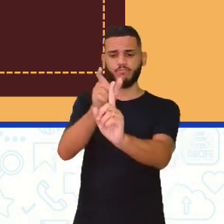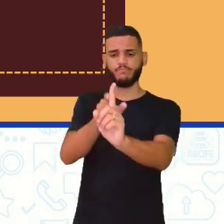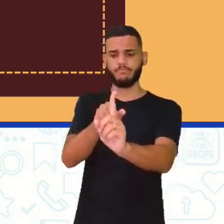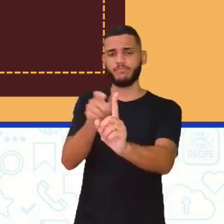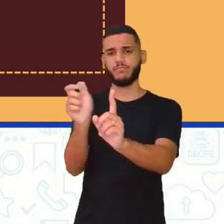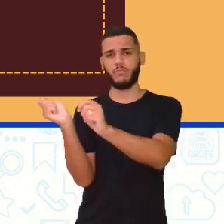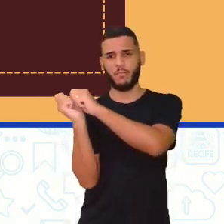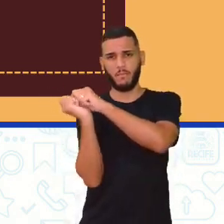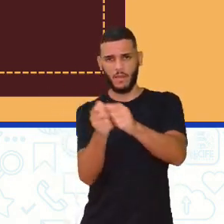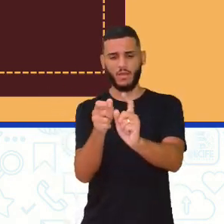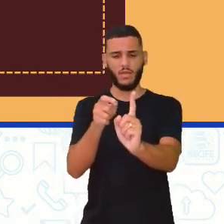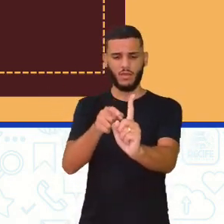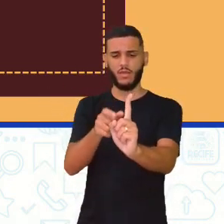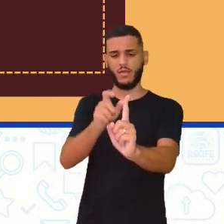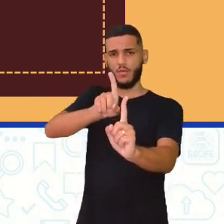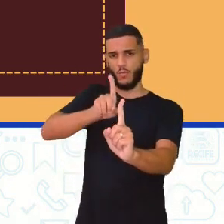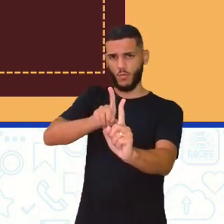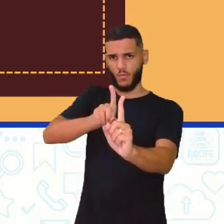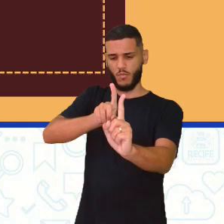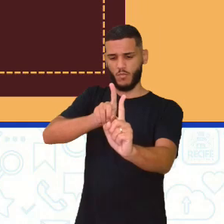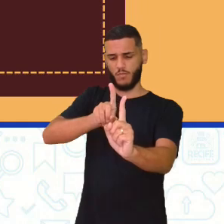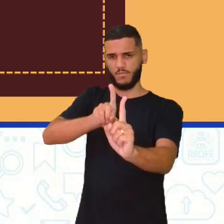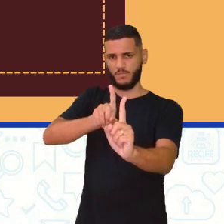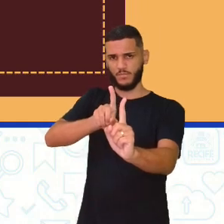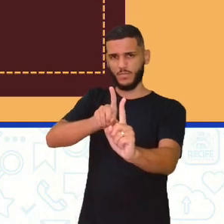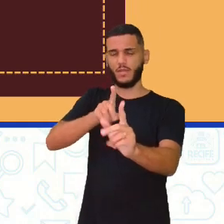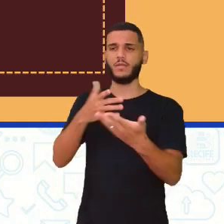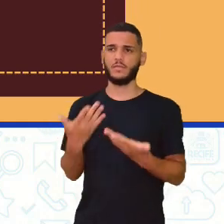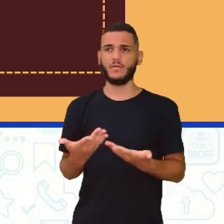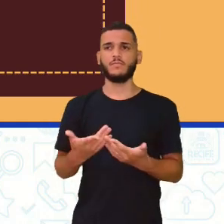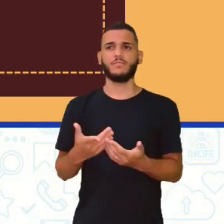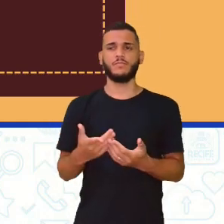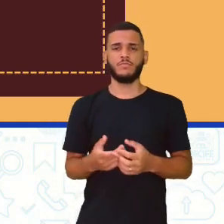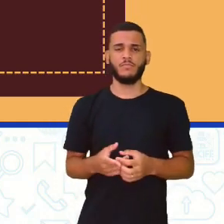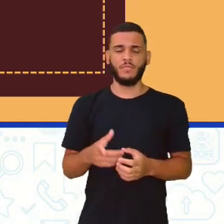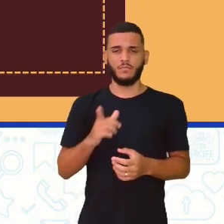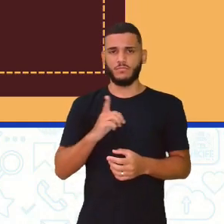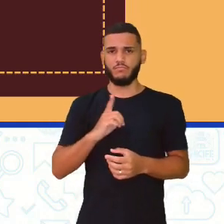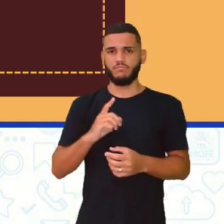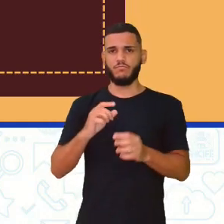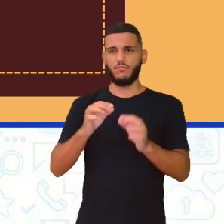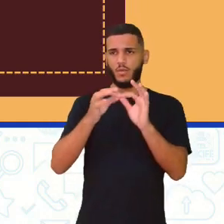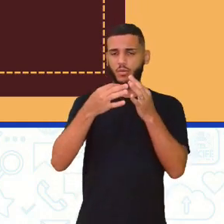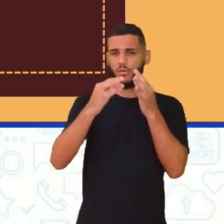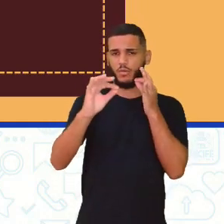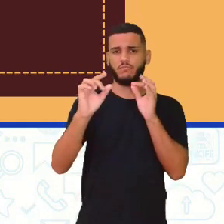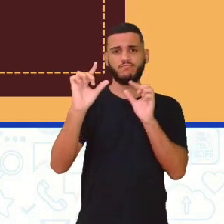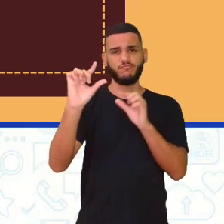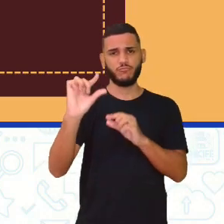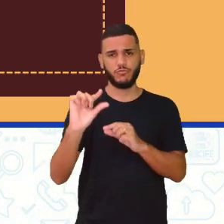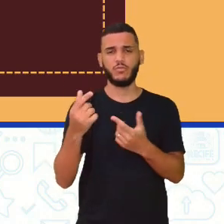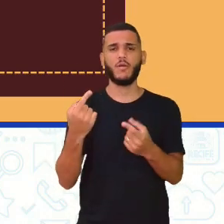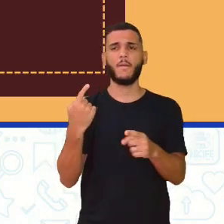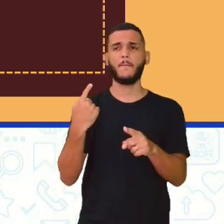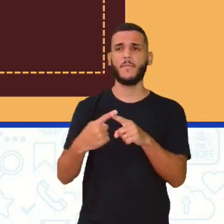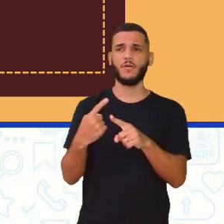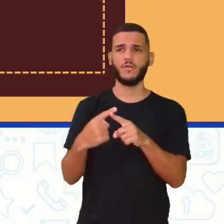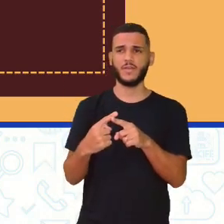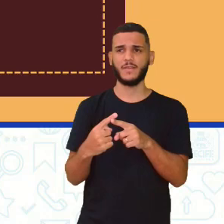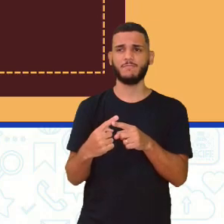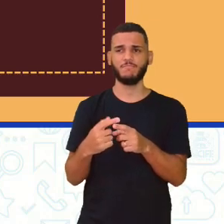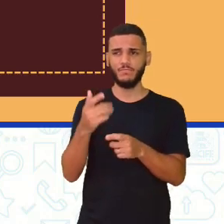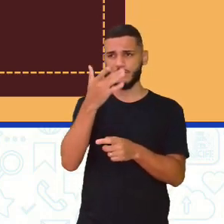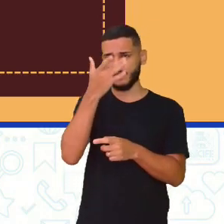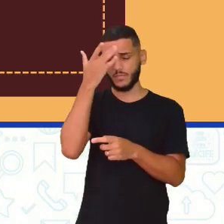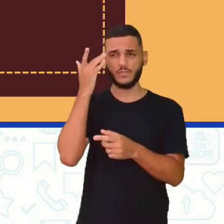bola. Então, ó, aí o lançamento agora já foi mais curto. Vocês percebem que o rebatedor, ele não